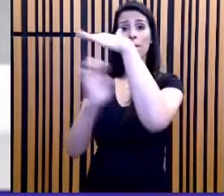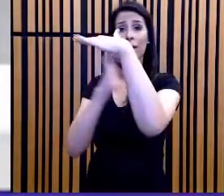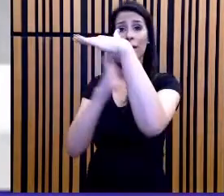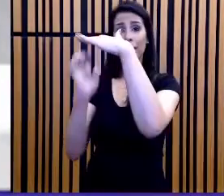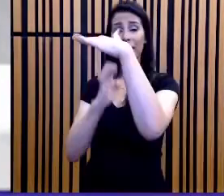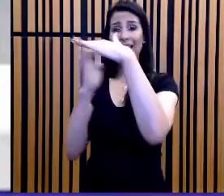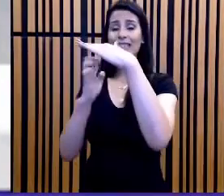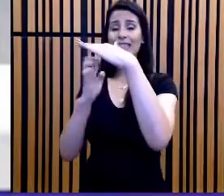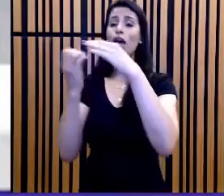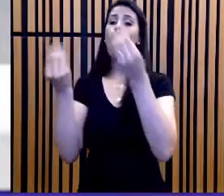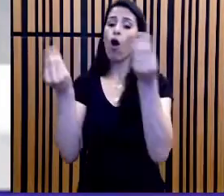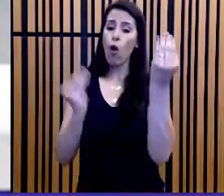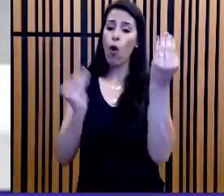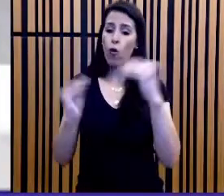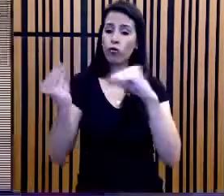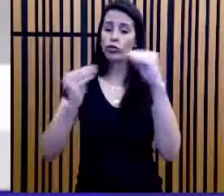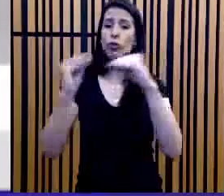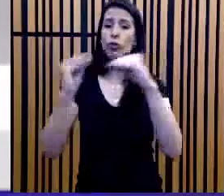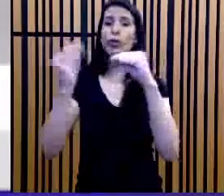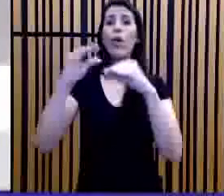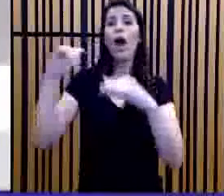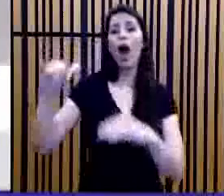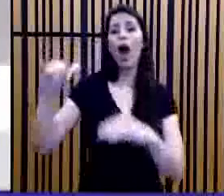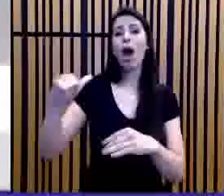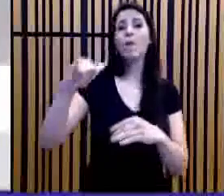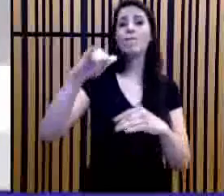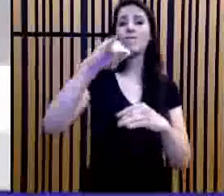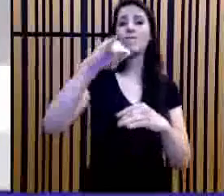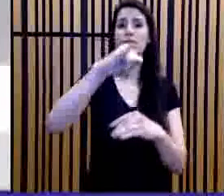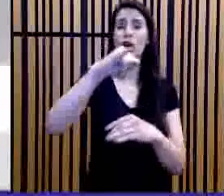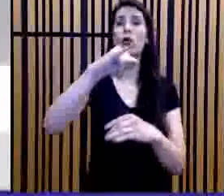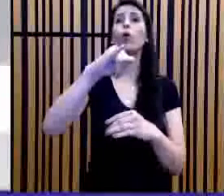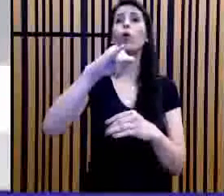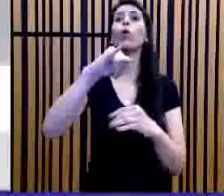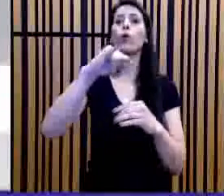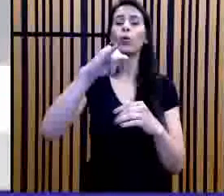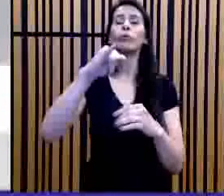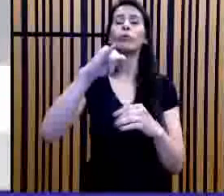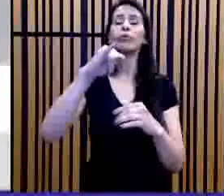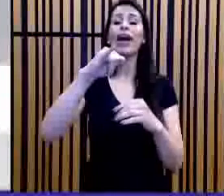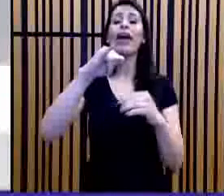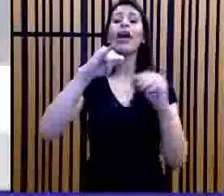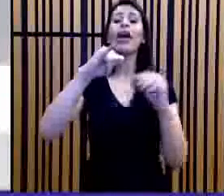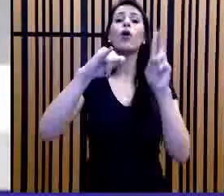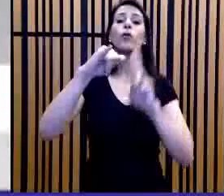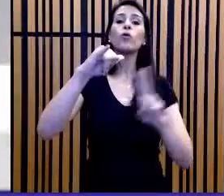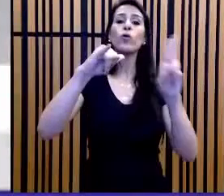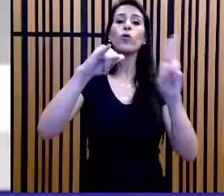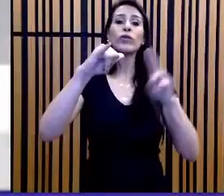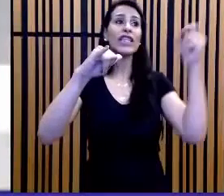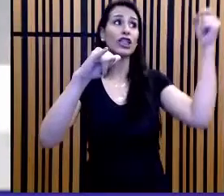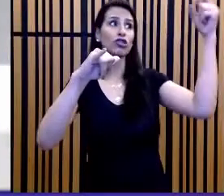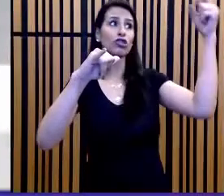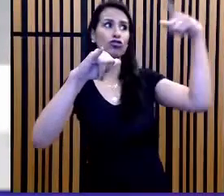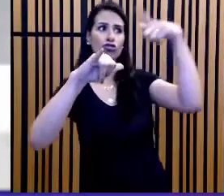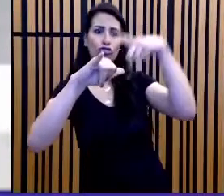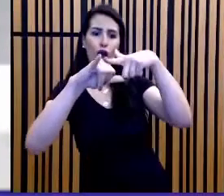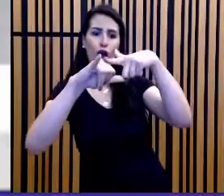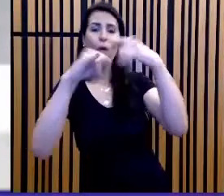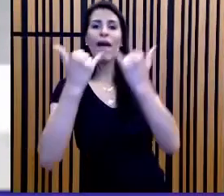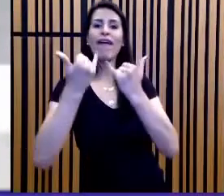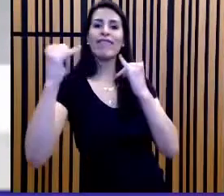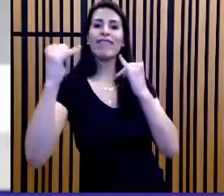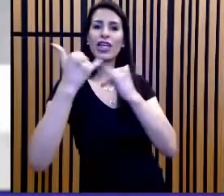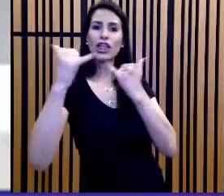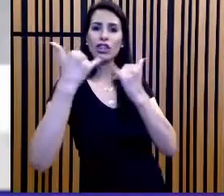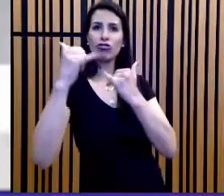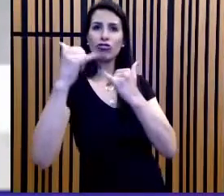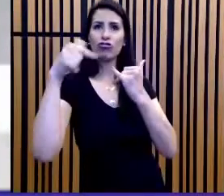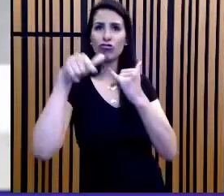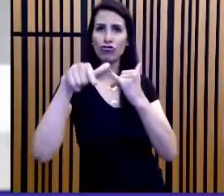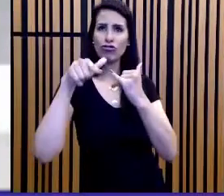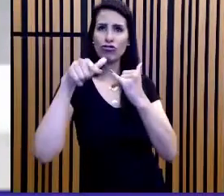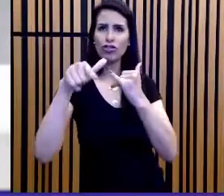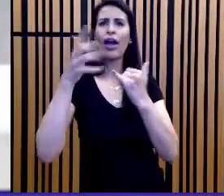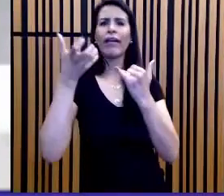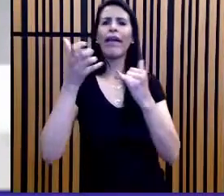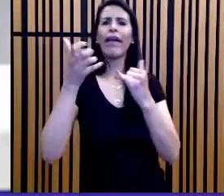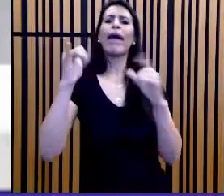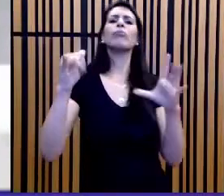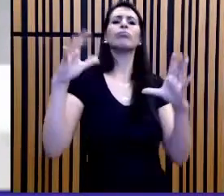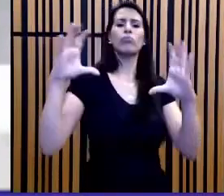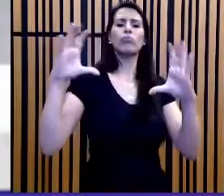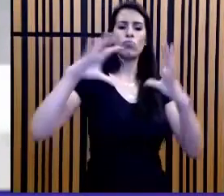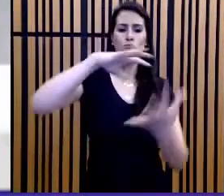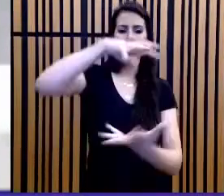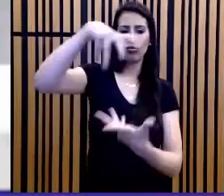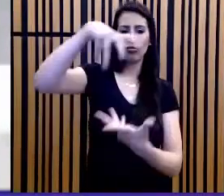solar, como na figura objetivando dar uma volta ao mundo utilizando somente energia solar. Qual é a quantidade de informação relevante